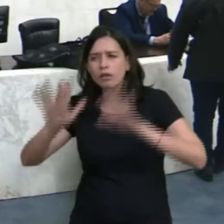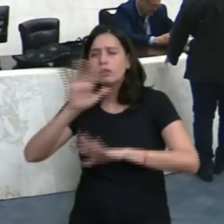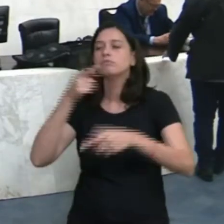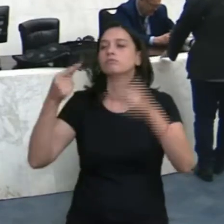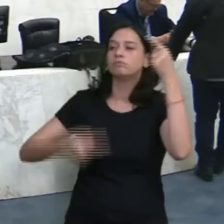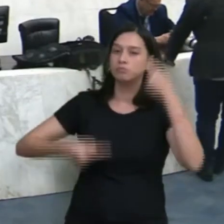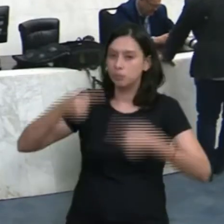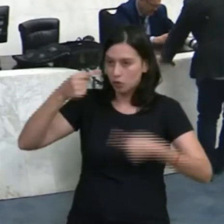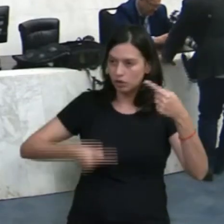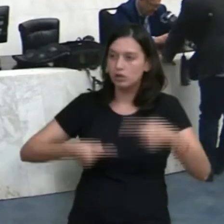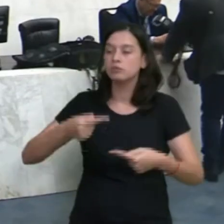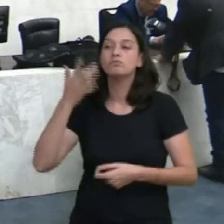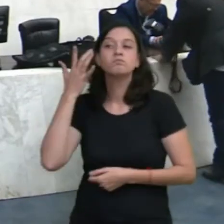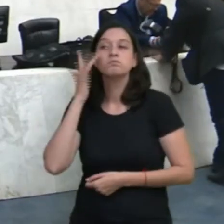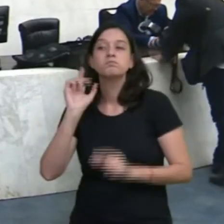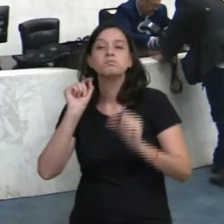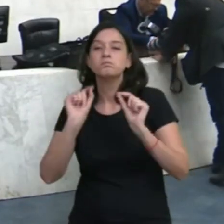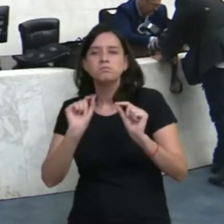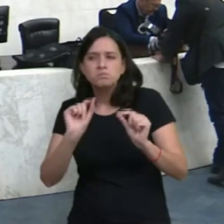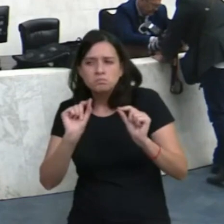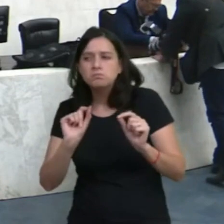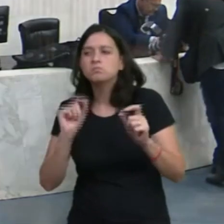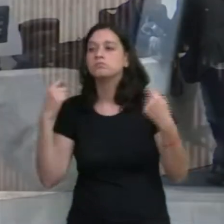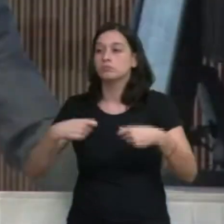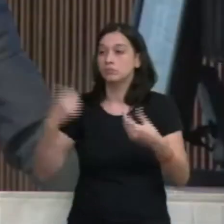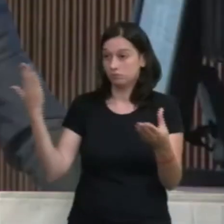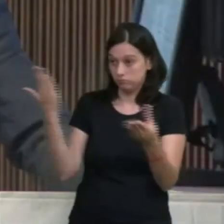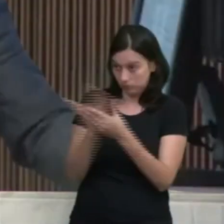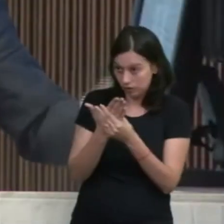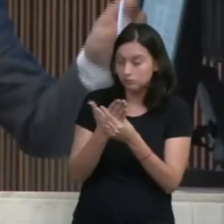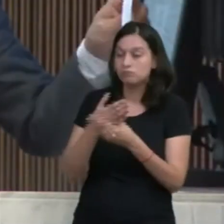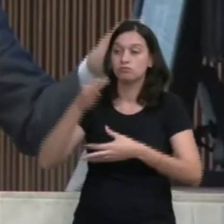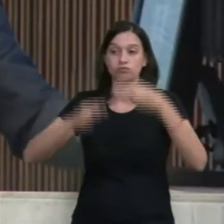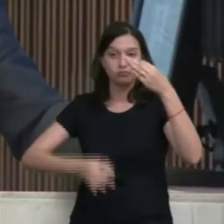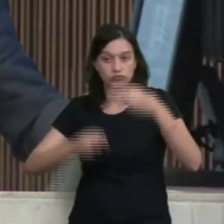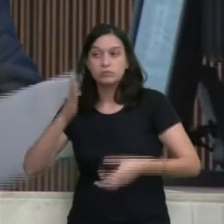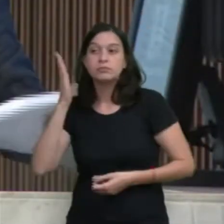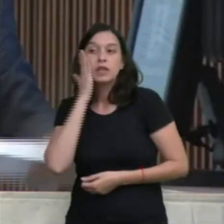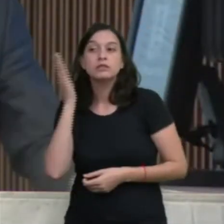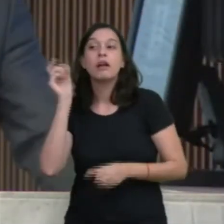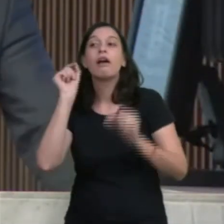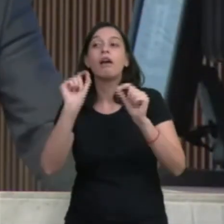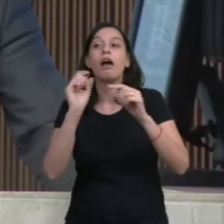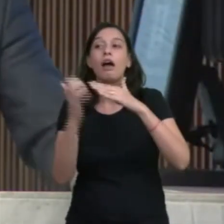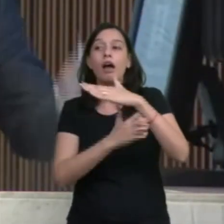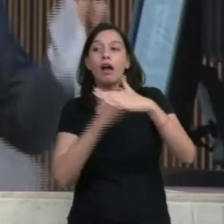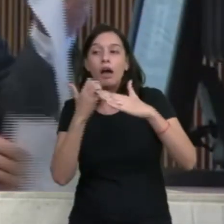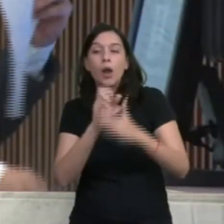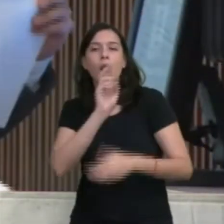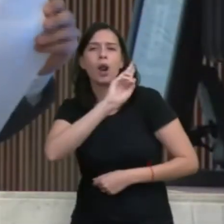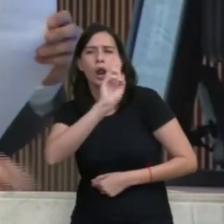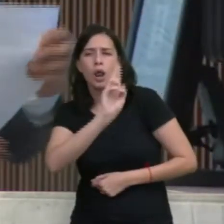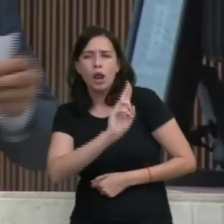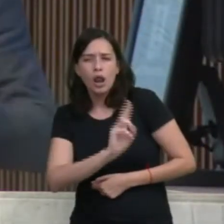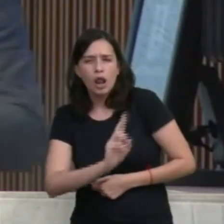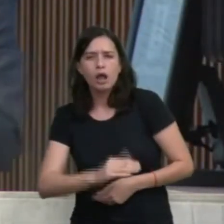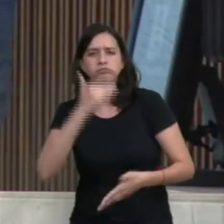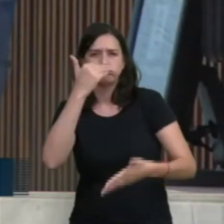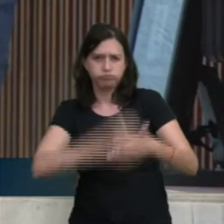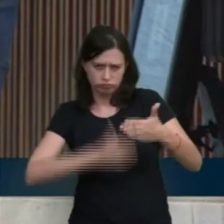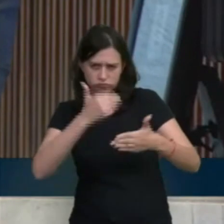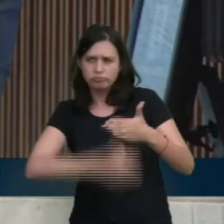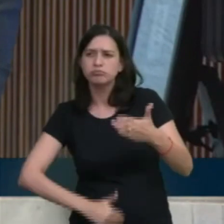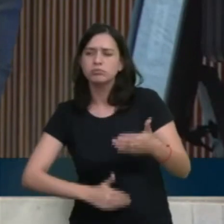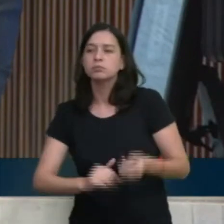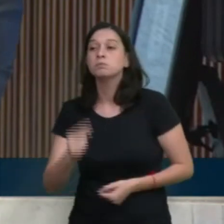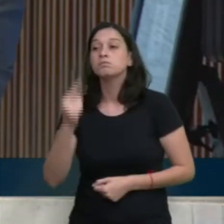sabe, tem que se entrar na justiça para saber quem são as pessoas beneficiadas. E olhem só, no